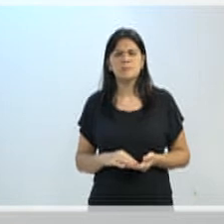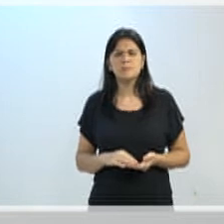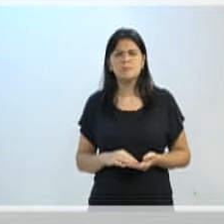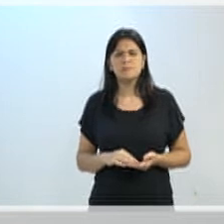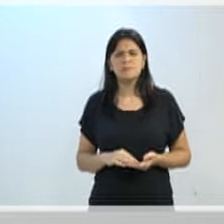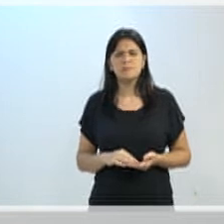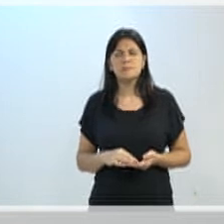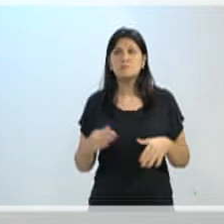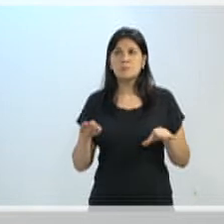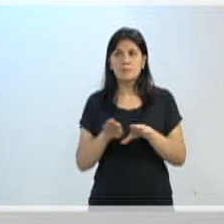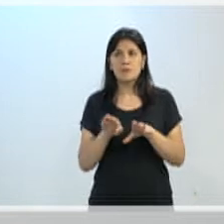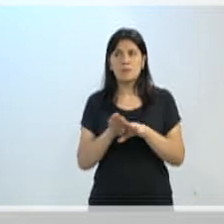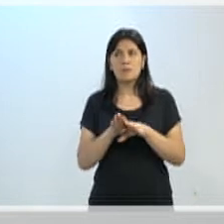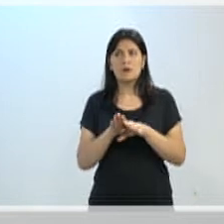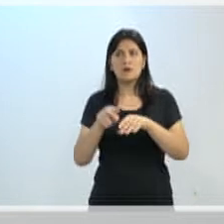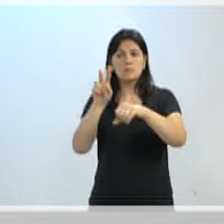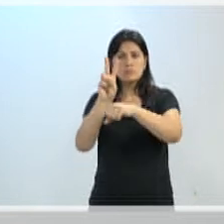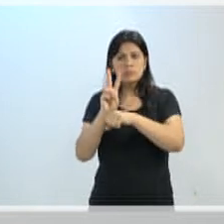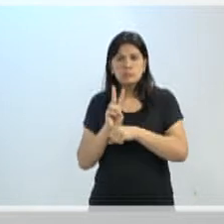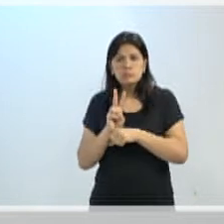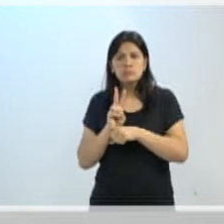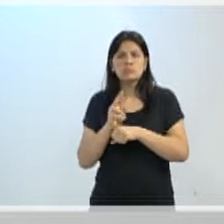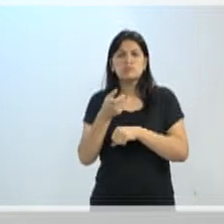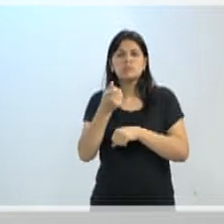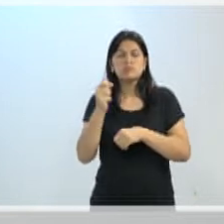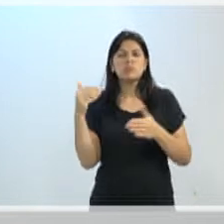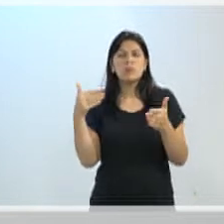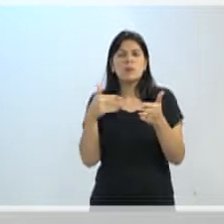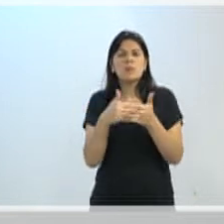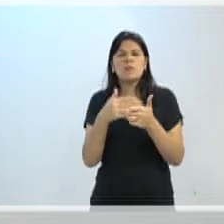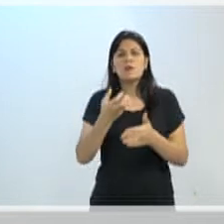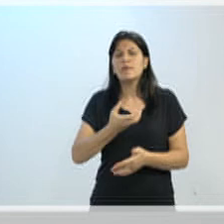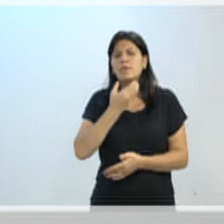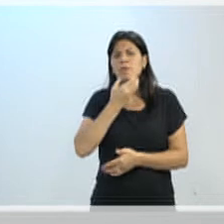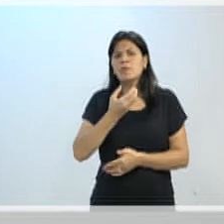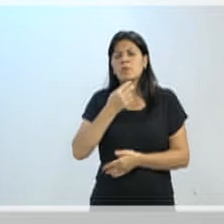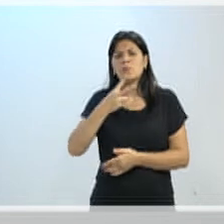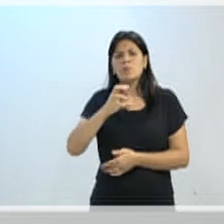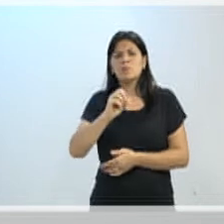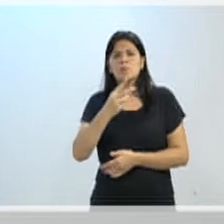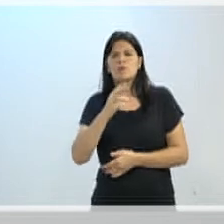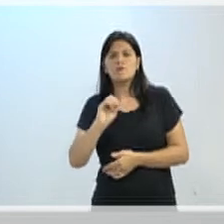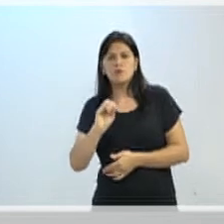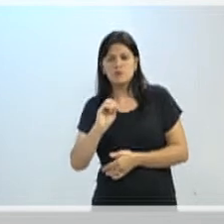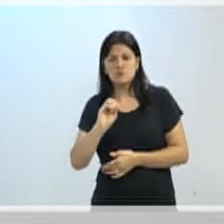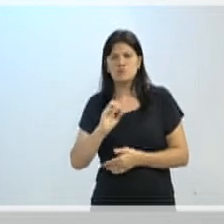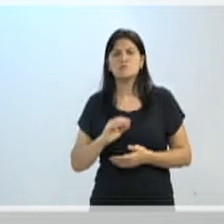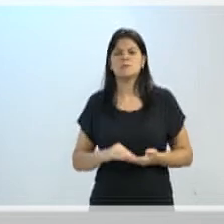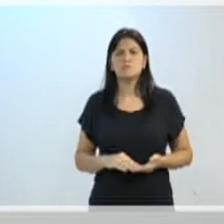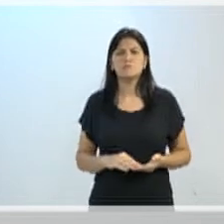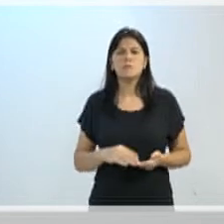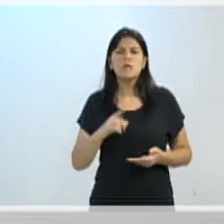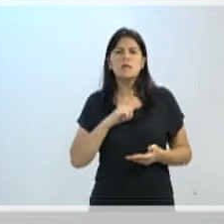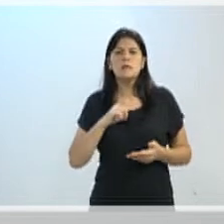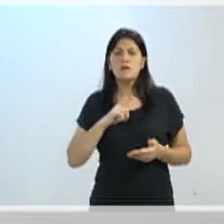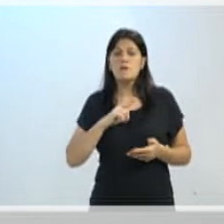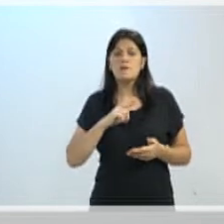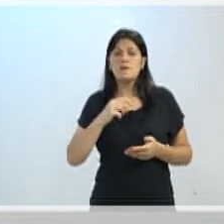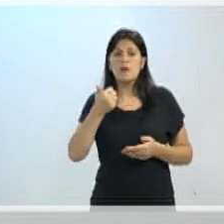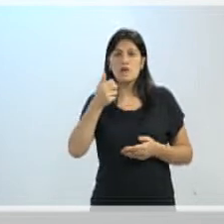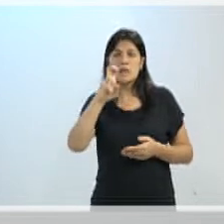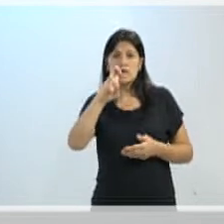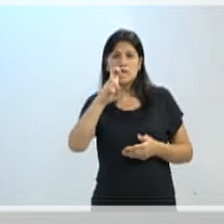aportes financeiros que foram feitos até dezembro de 2020, foram retirados em 2020 15 veículos, agora em